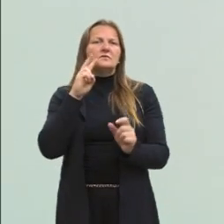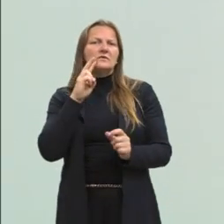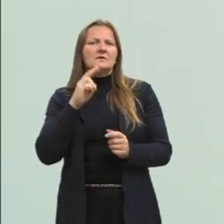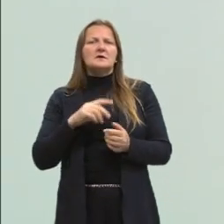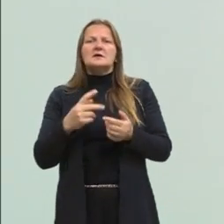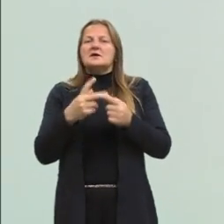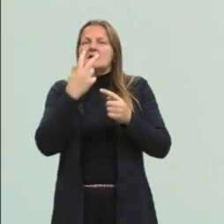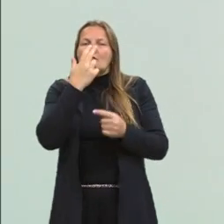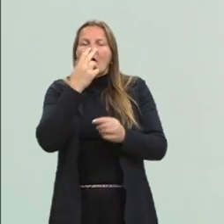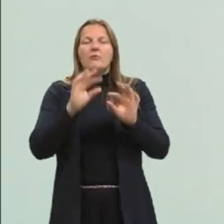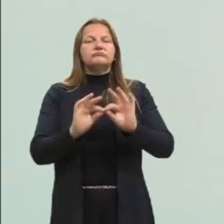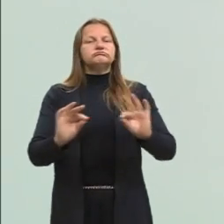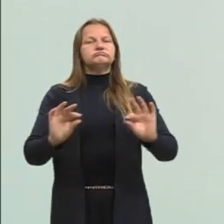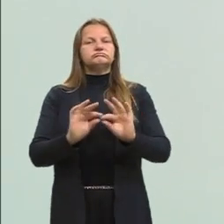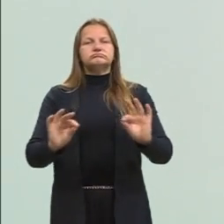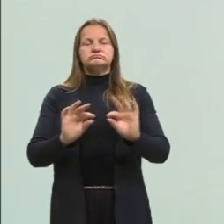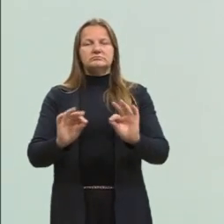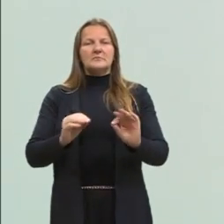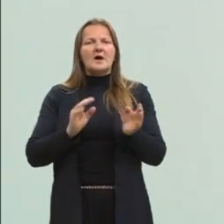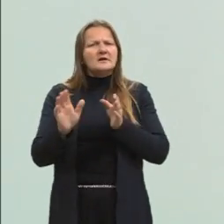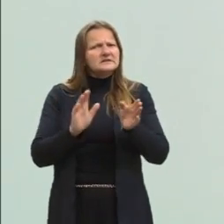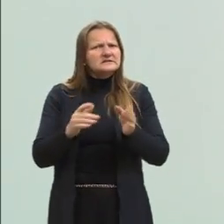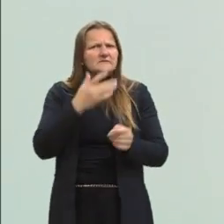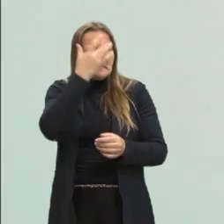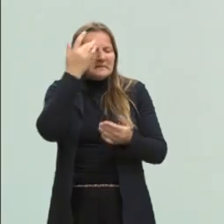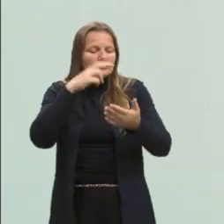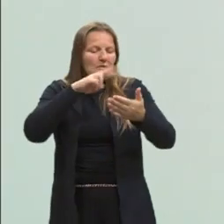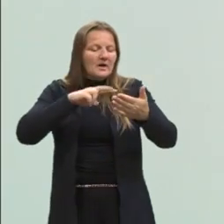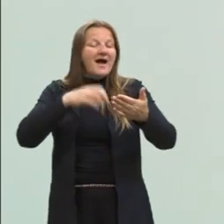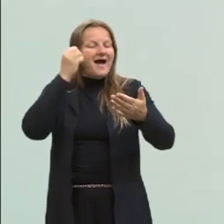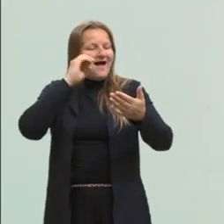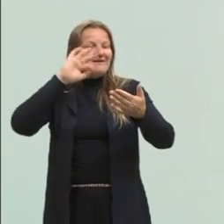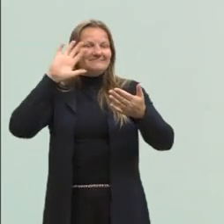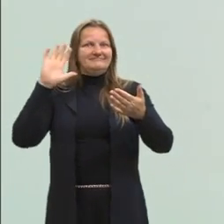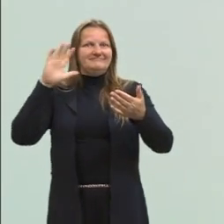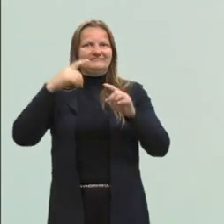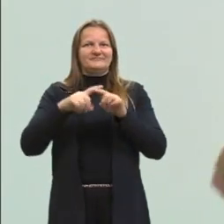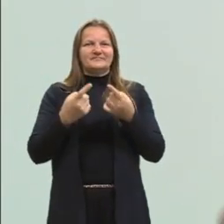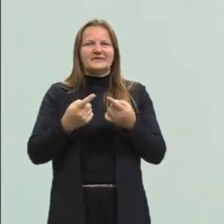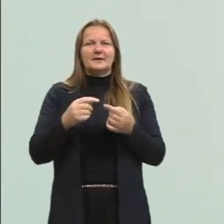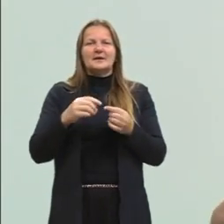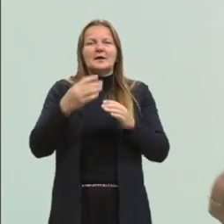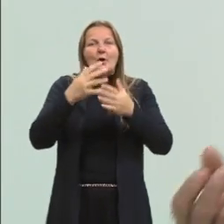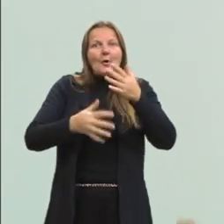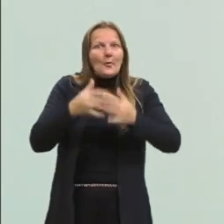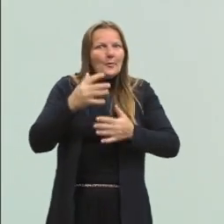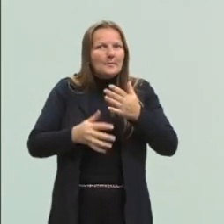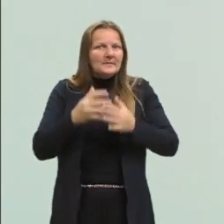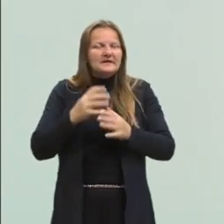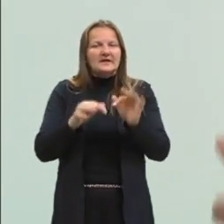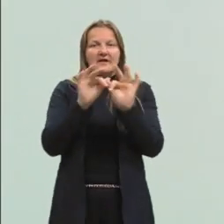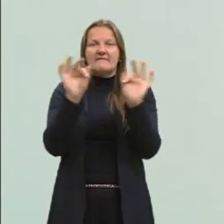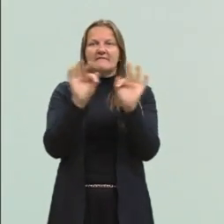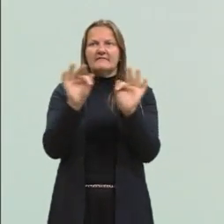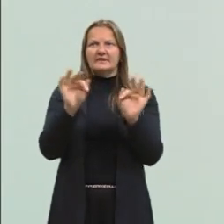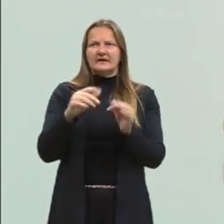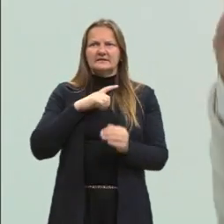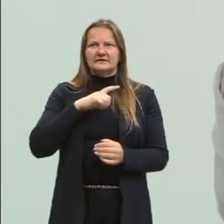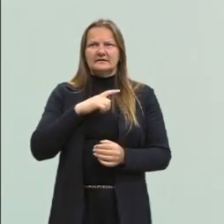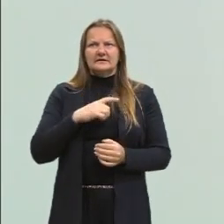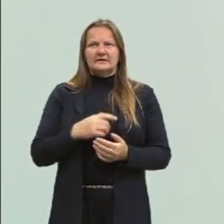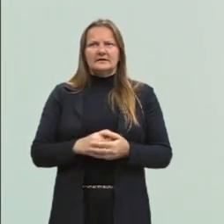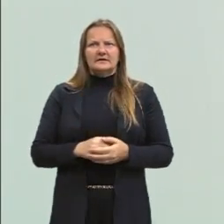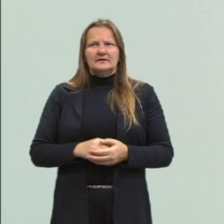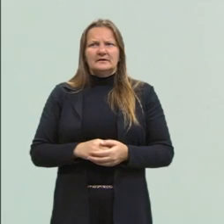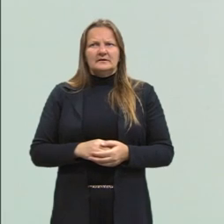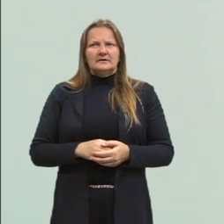torna mais simples, mais acessível para os leitores, mas a complexidade das frases, isso tem a ver